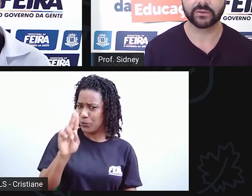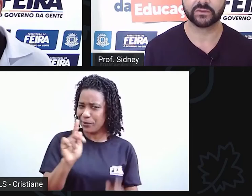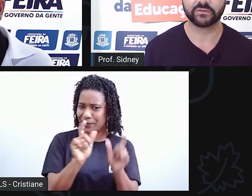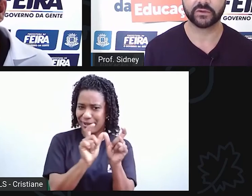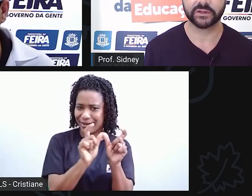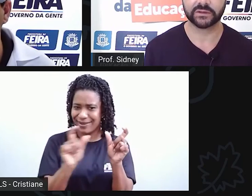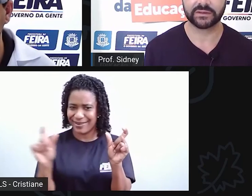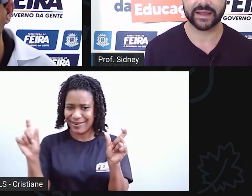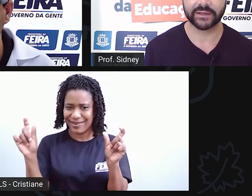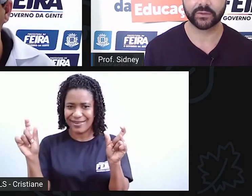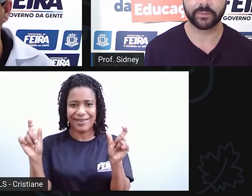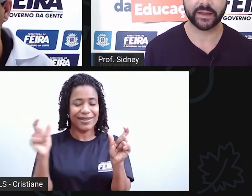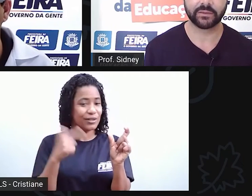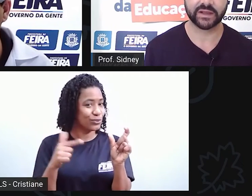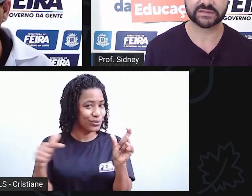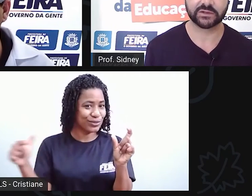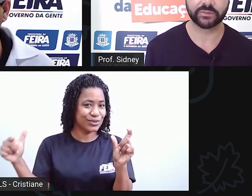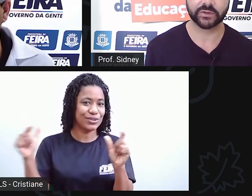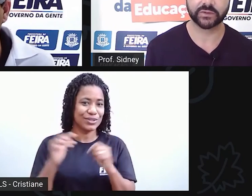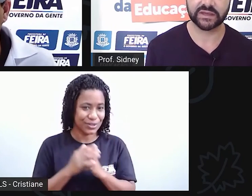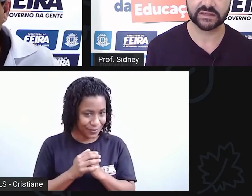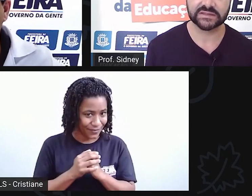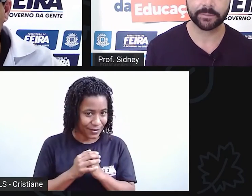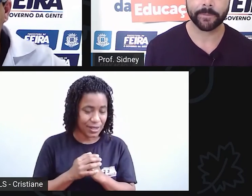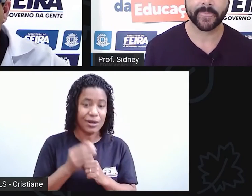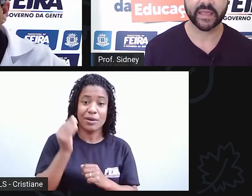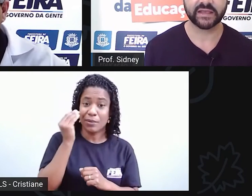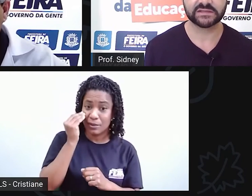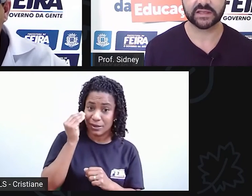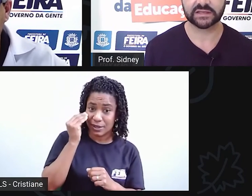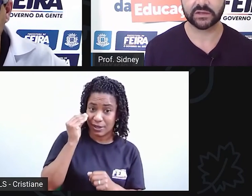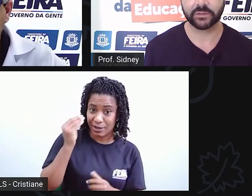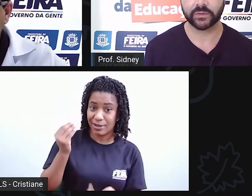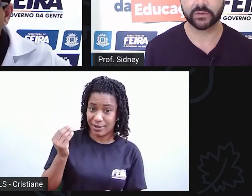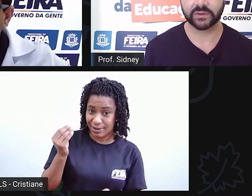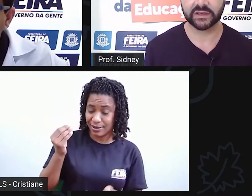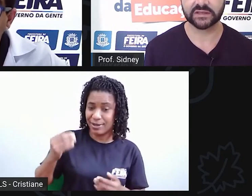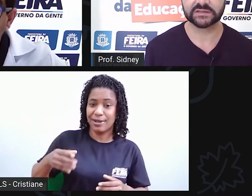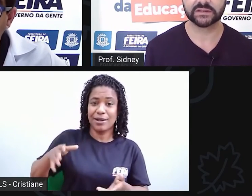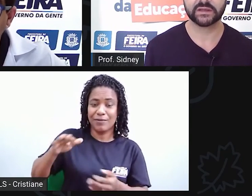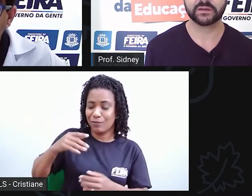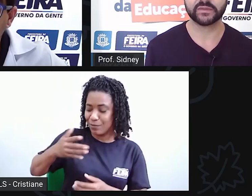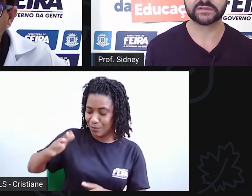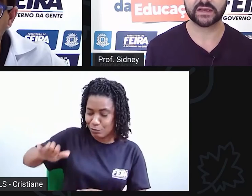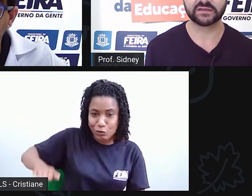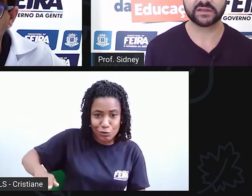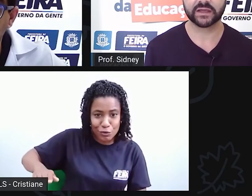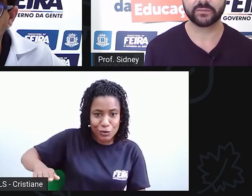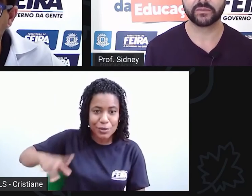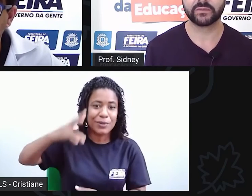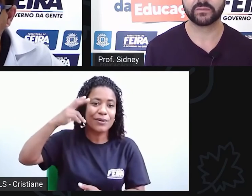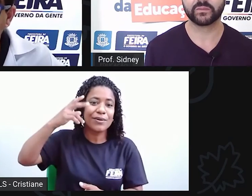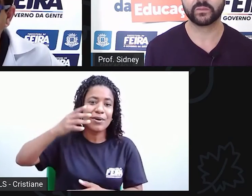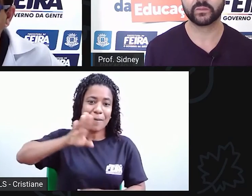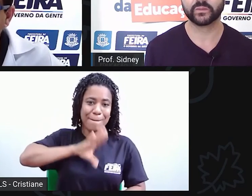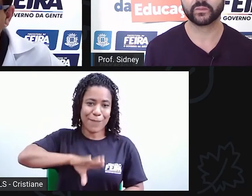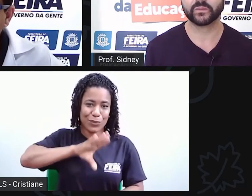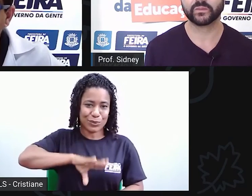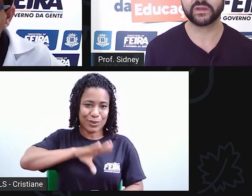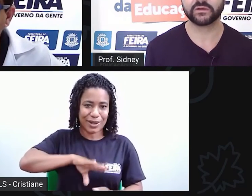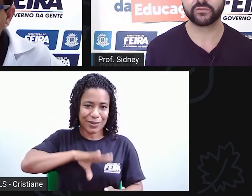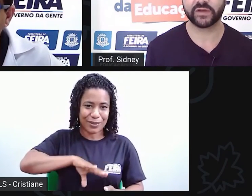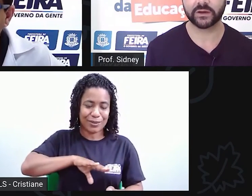garoto foi dado para um casal de português, esse casal de português começaram a dizer que era um